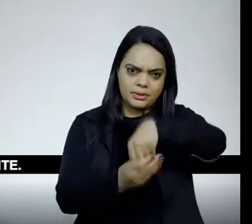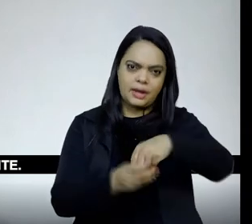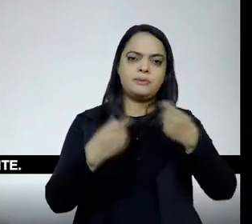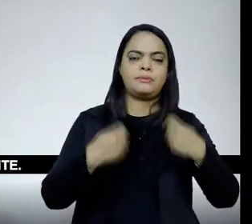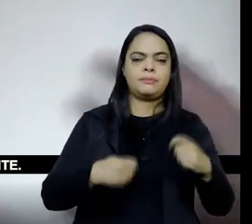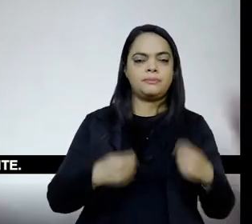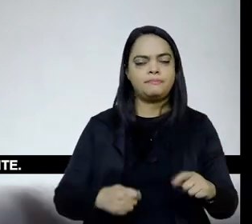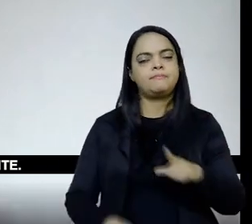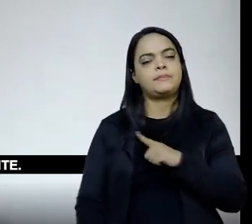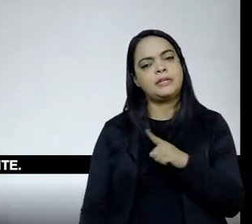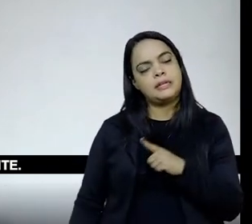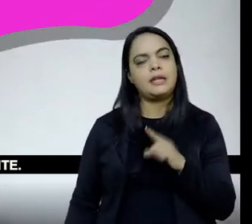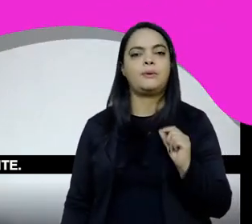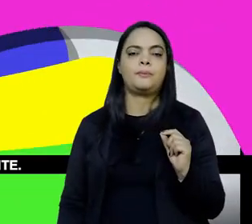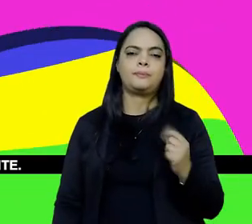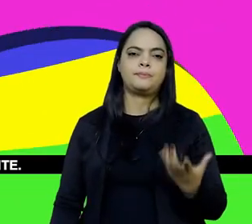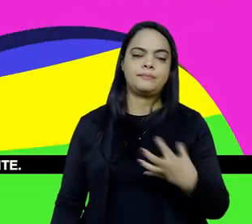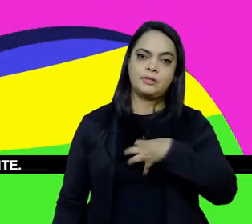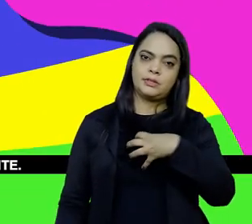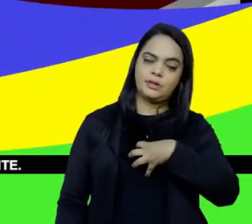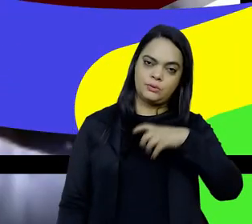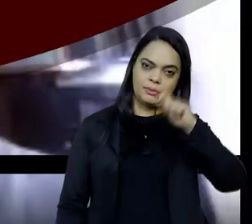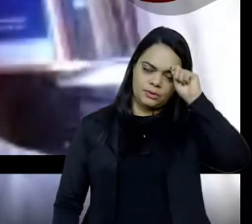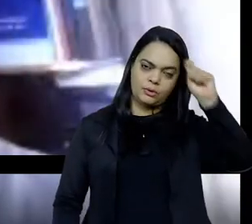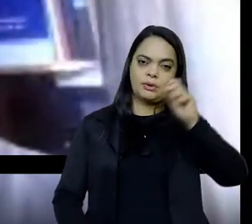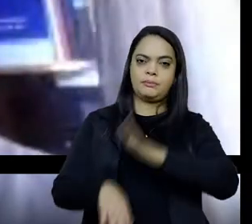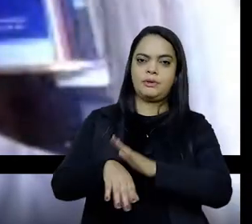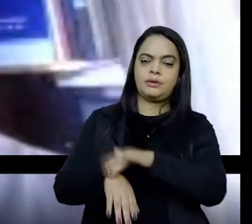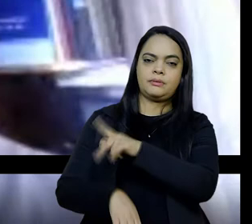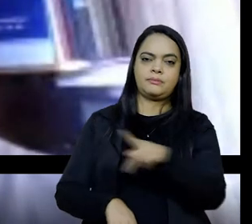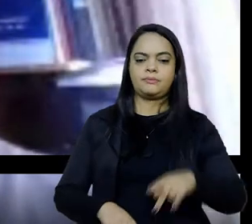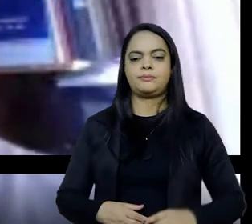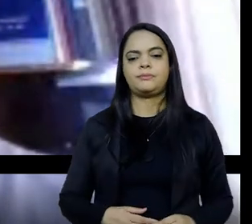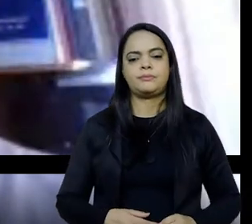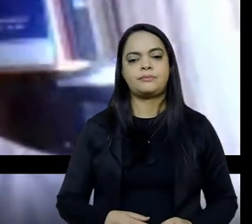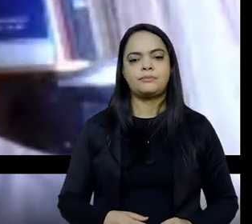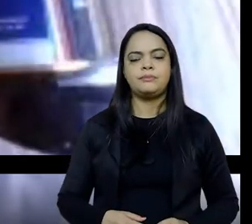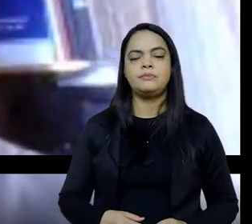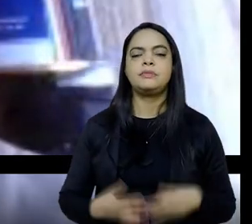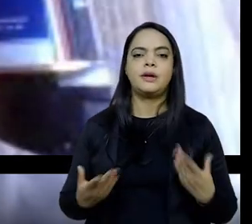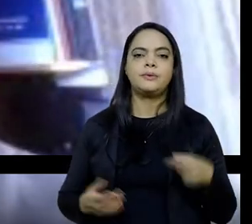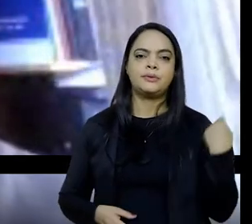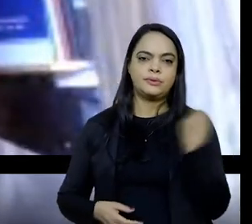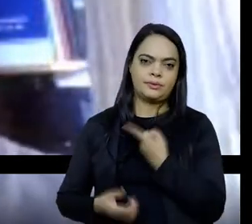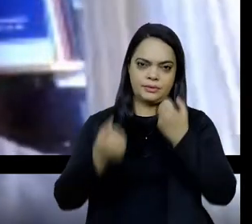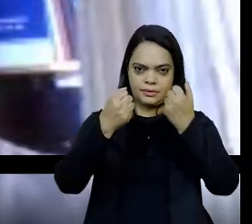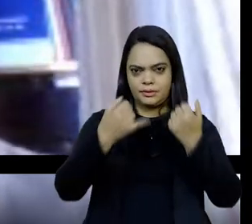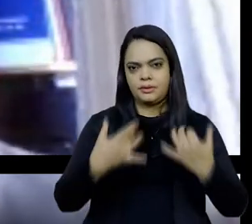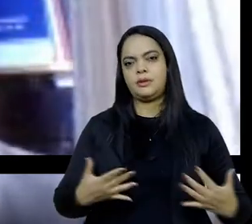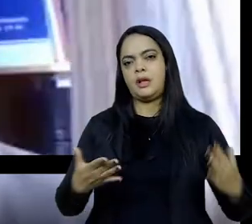essa concepção de autoria docente. A gente está reforçando algumas coisas, esses temas